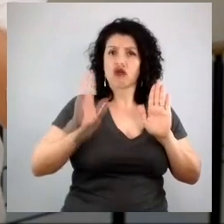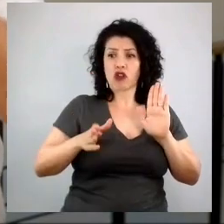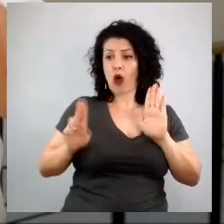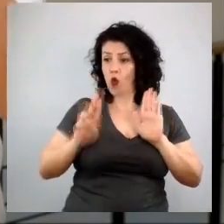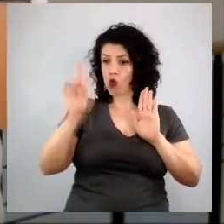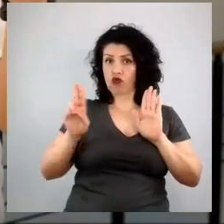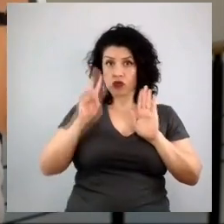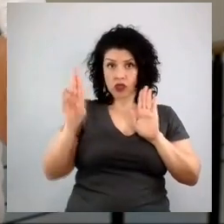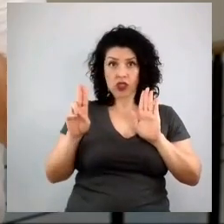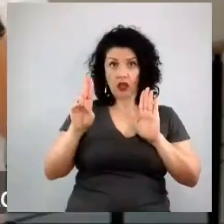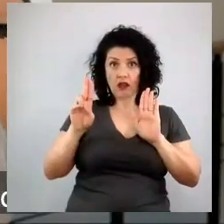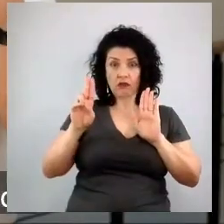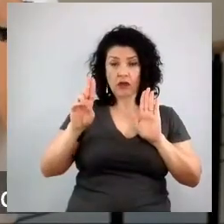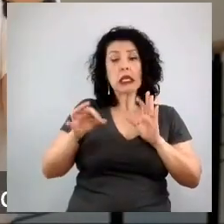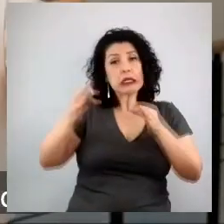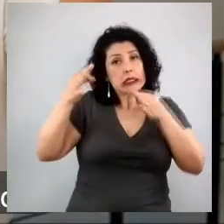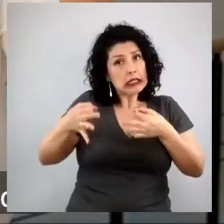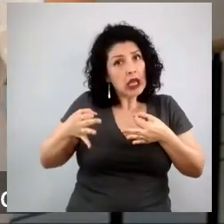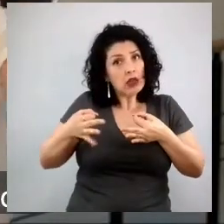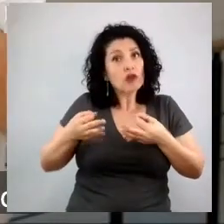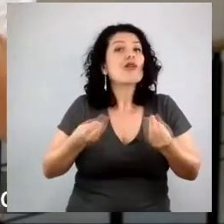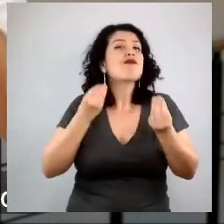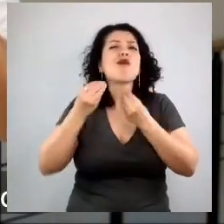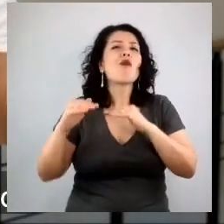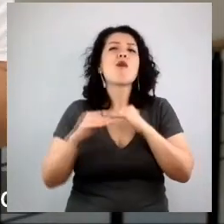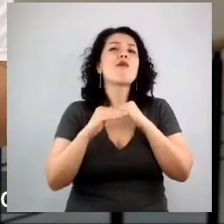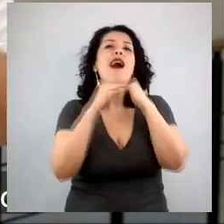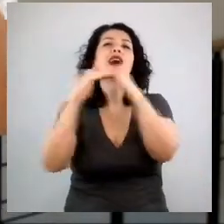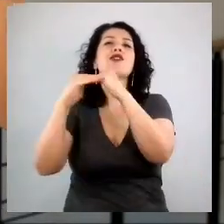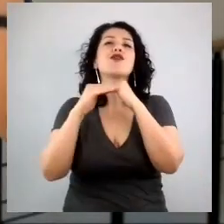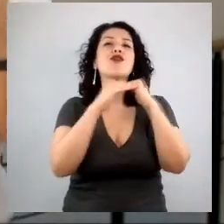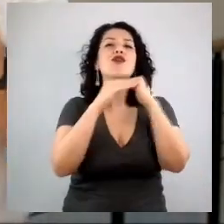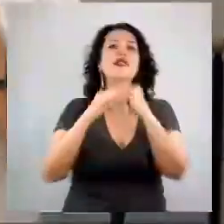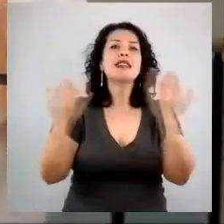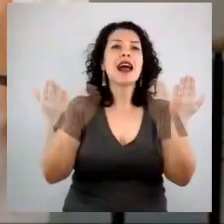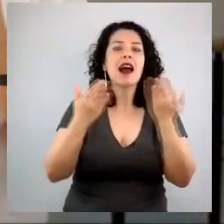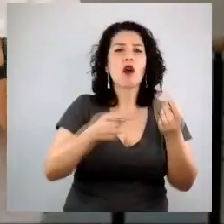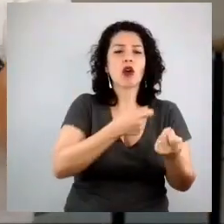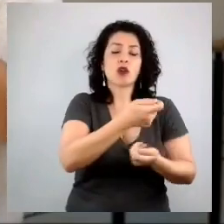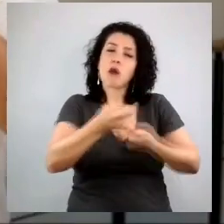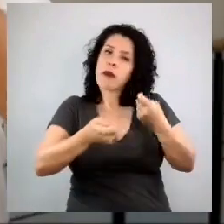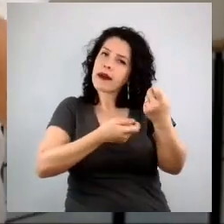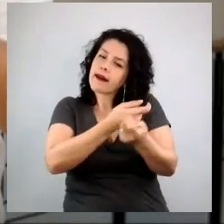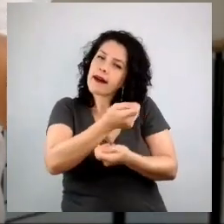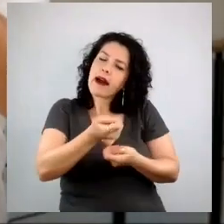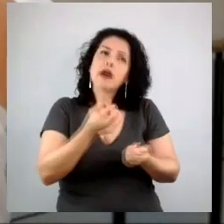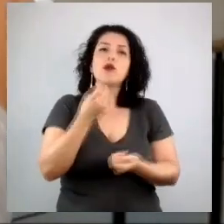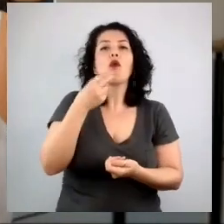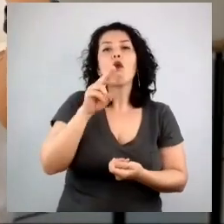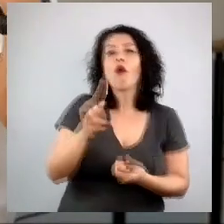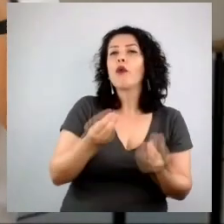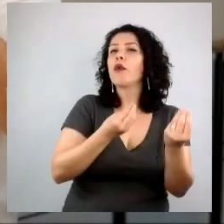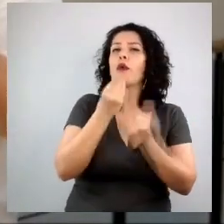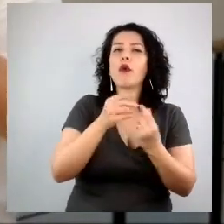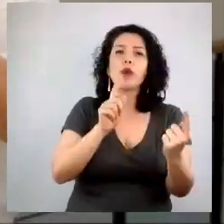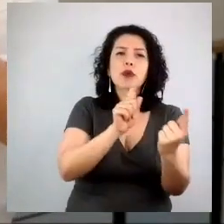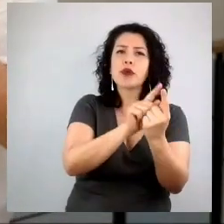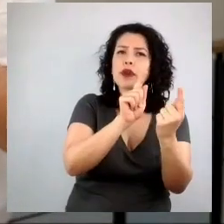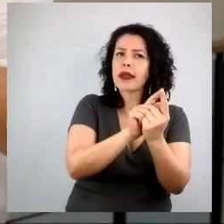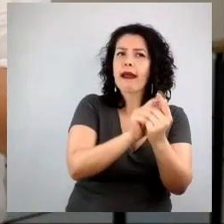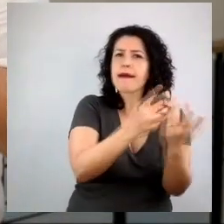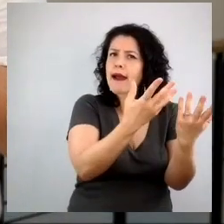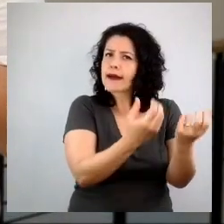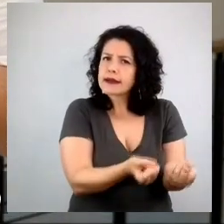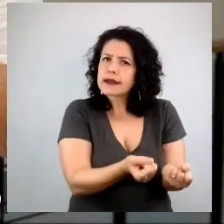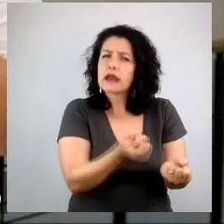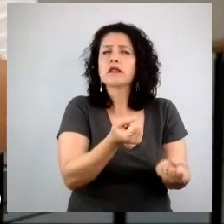e quais são os padrões, né, independente do mercado, independente da maturidade da categoria naquele contexto, enfim, quais são os padrões que eu consigo